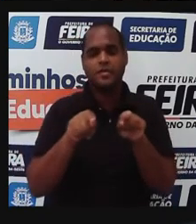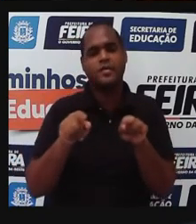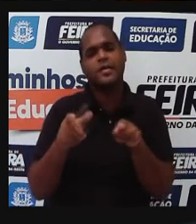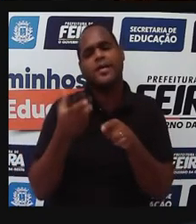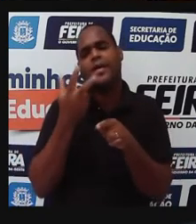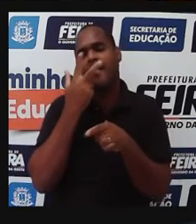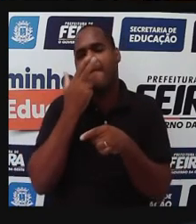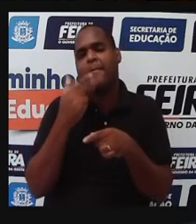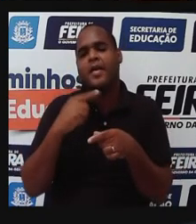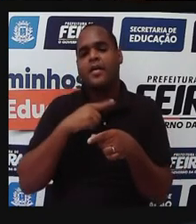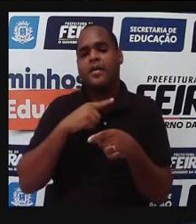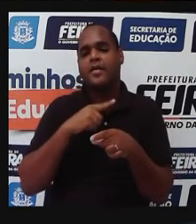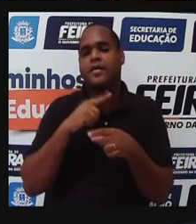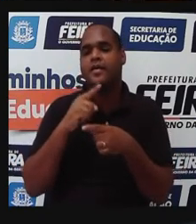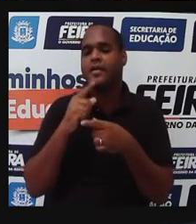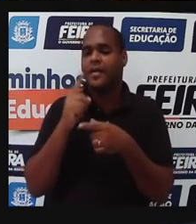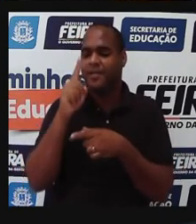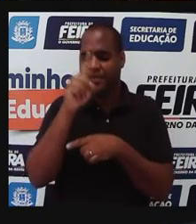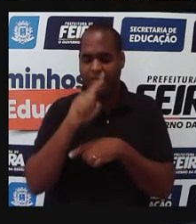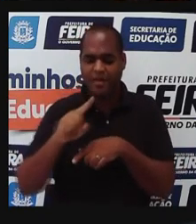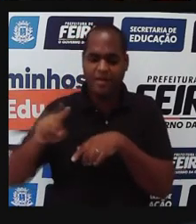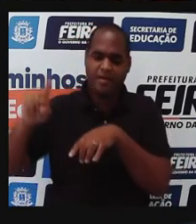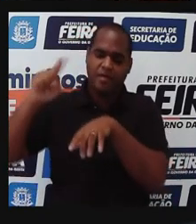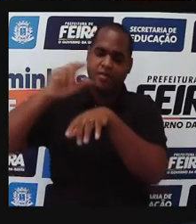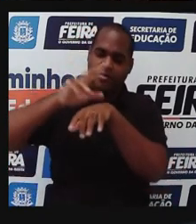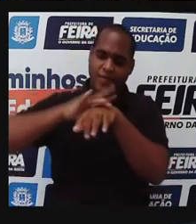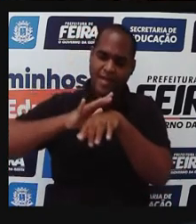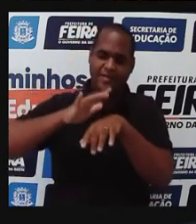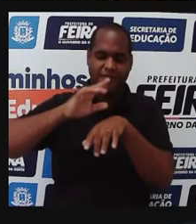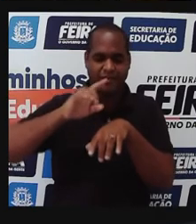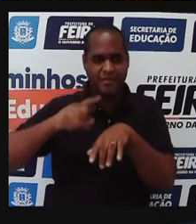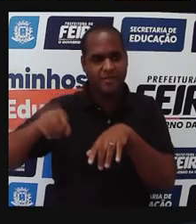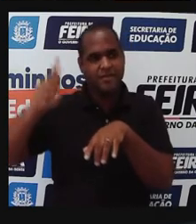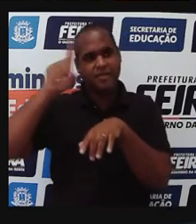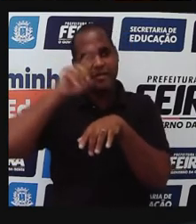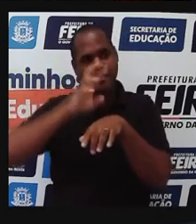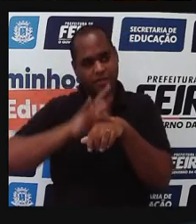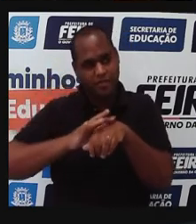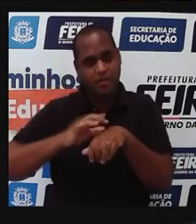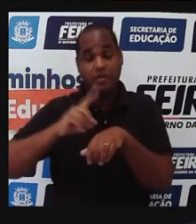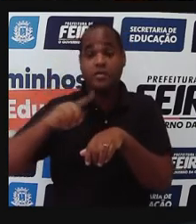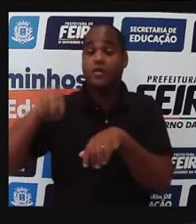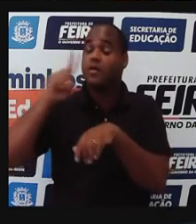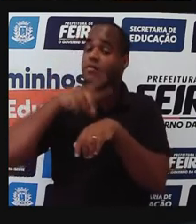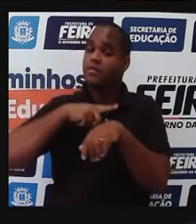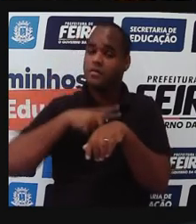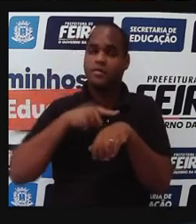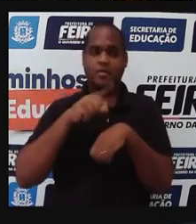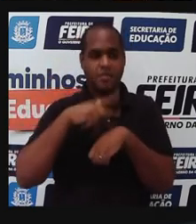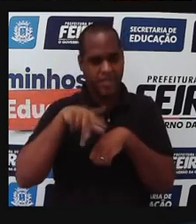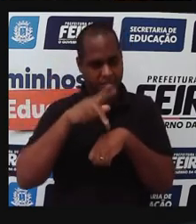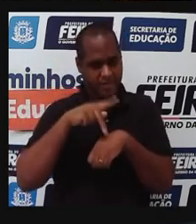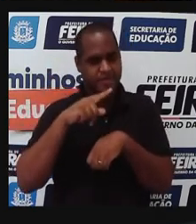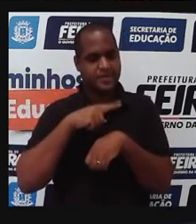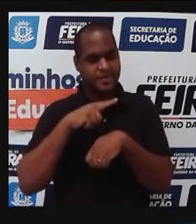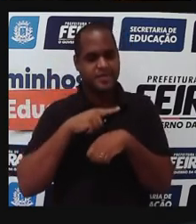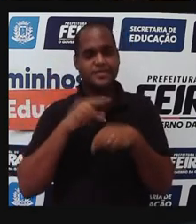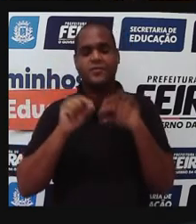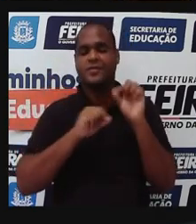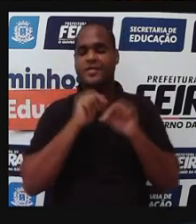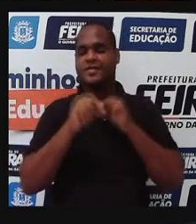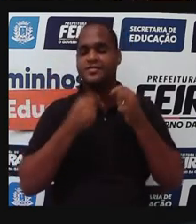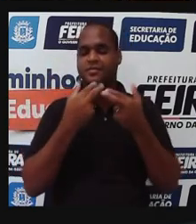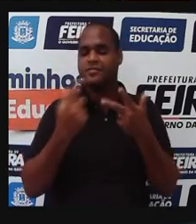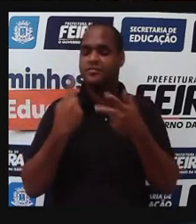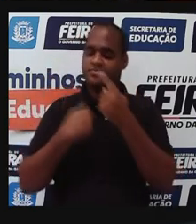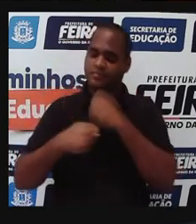acaba se tornando um ciclo de adoecimento e acaba fazendo com que, né, os países que são